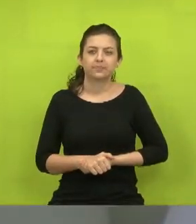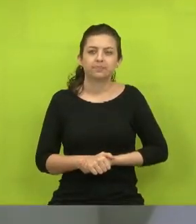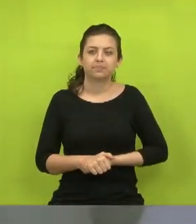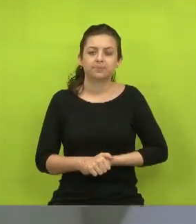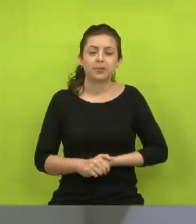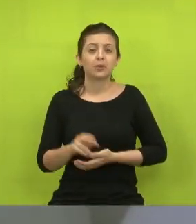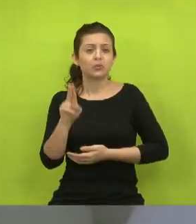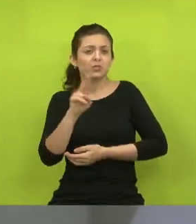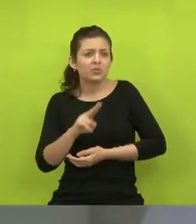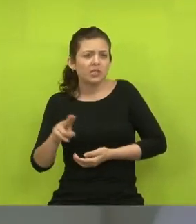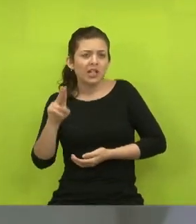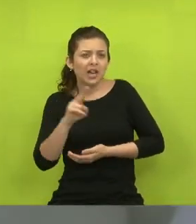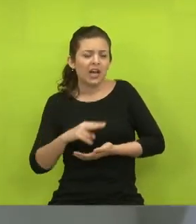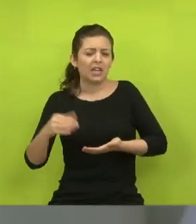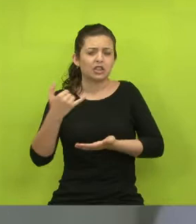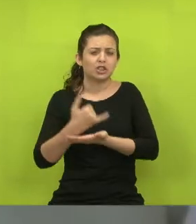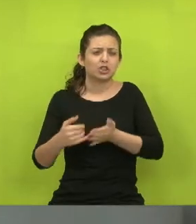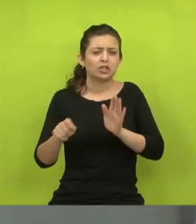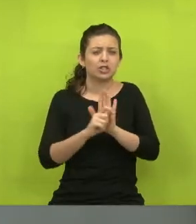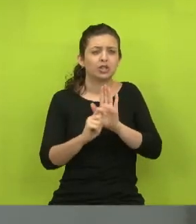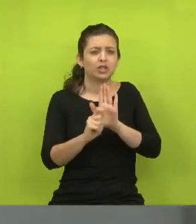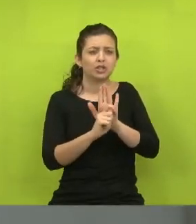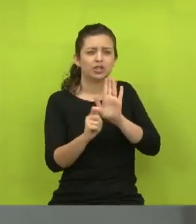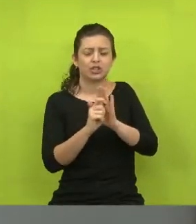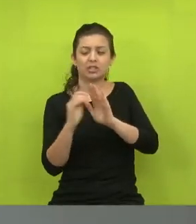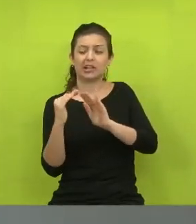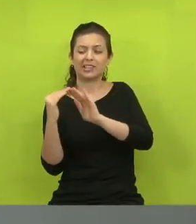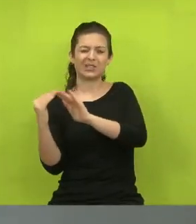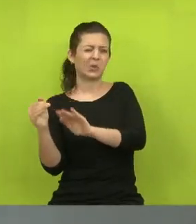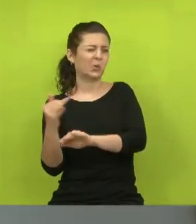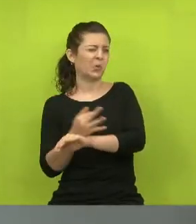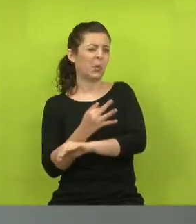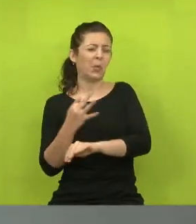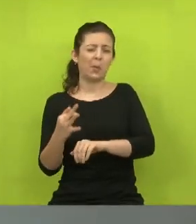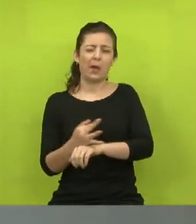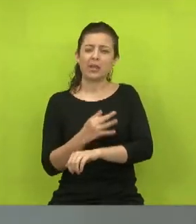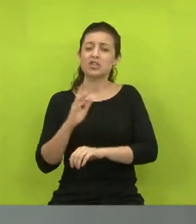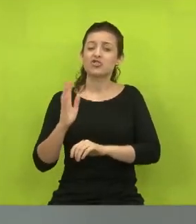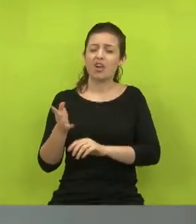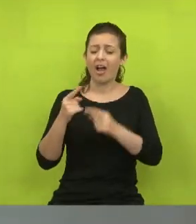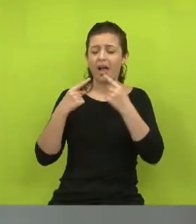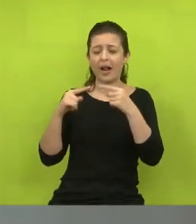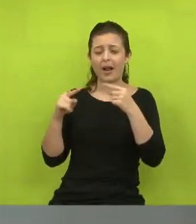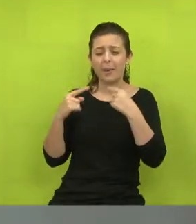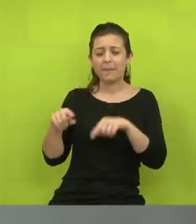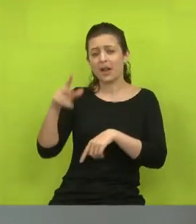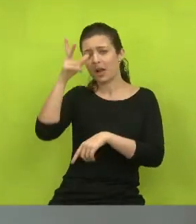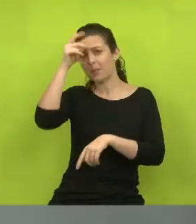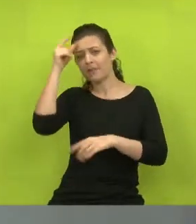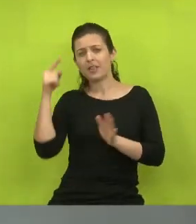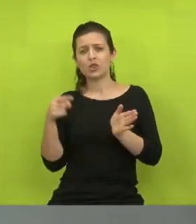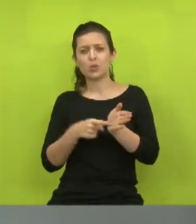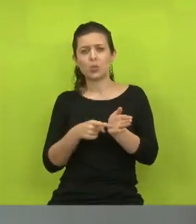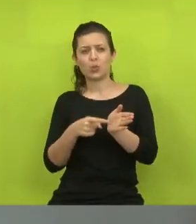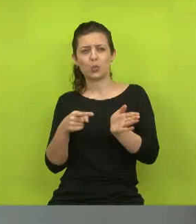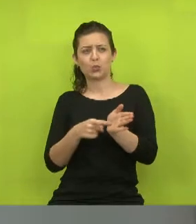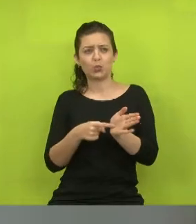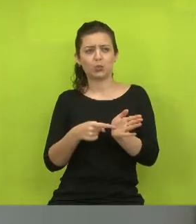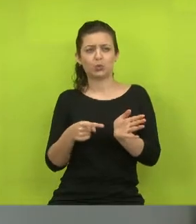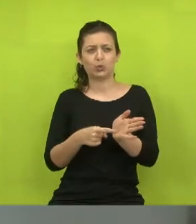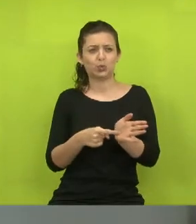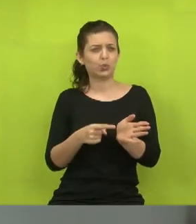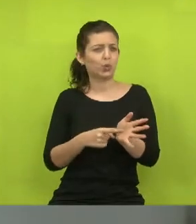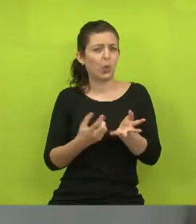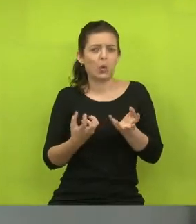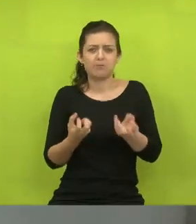Para usar droga à noite, os vizinhos não aguentam mais. Eu já reclamei com o prefeito. Vou continuar denunciando porque não